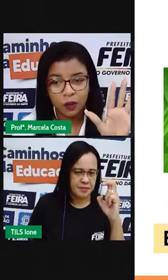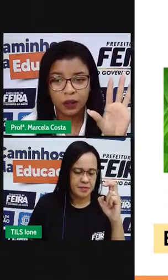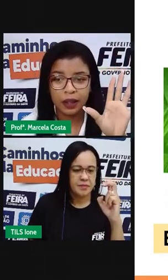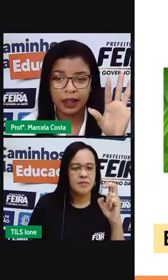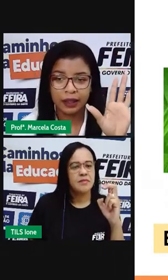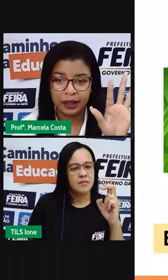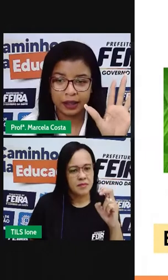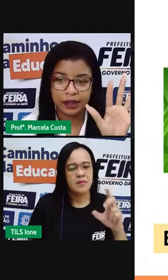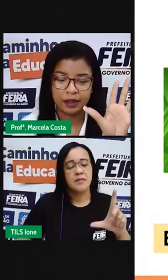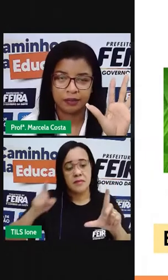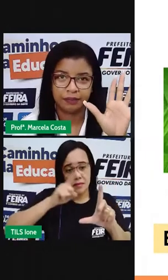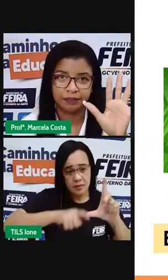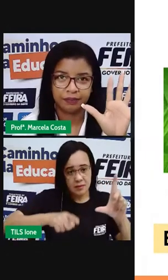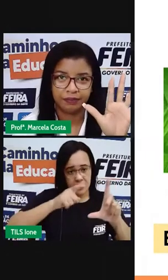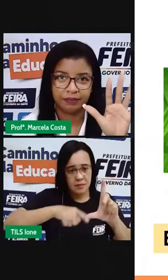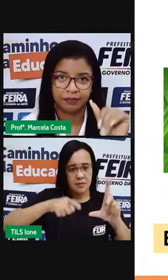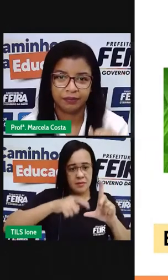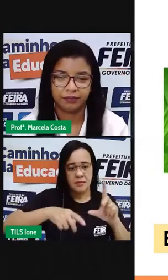cinco letras.